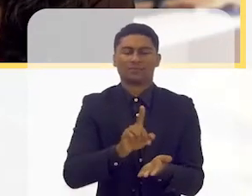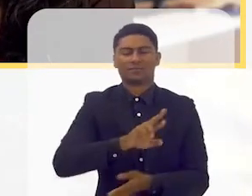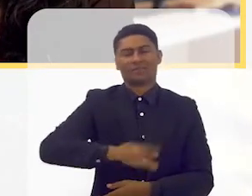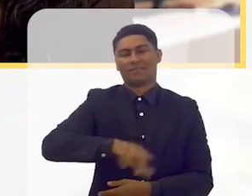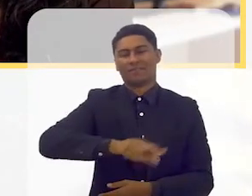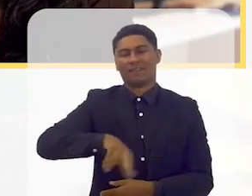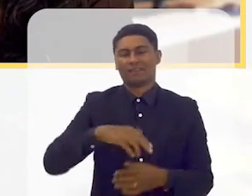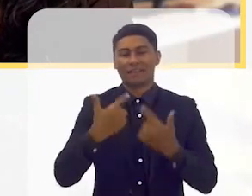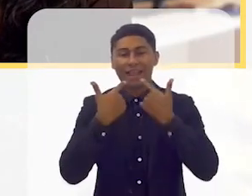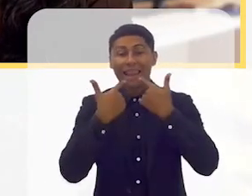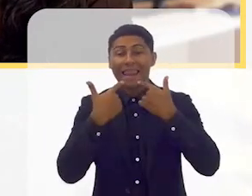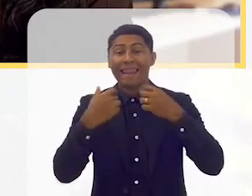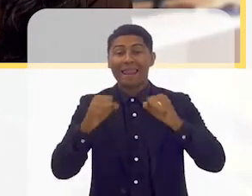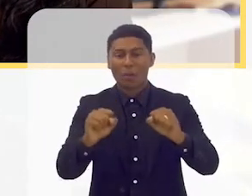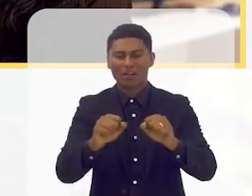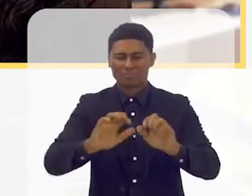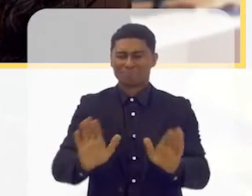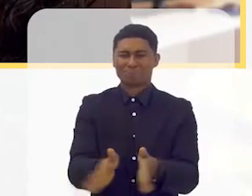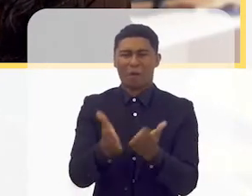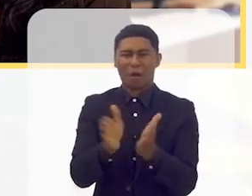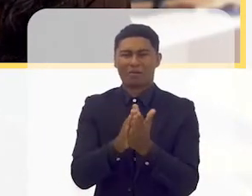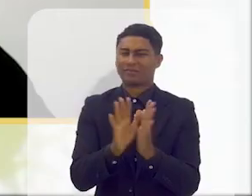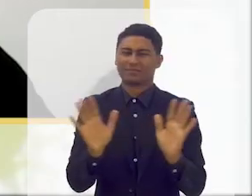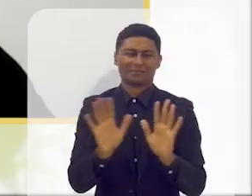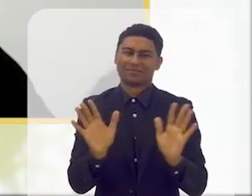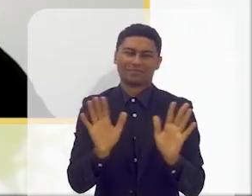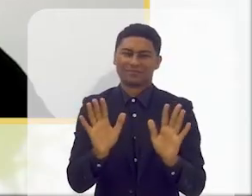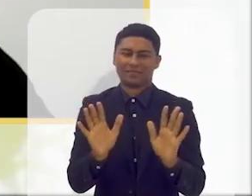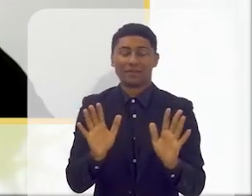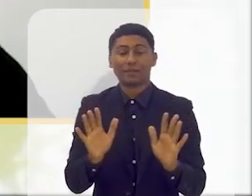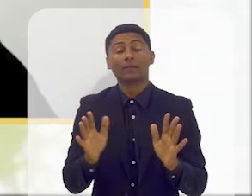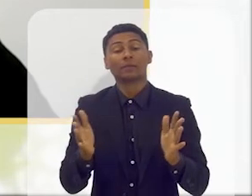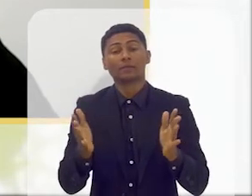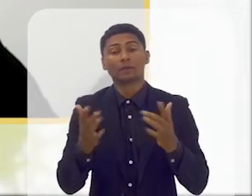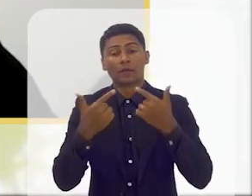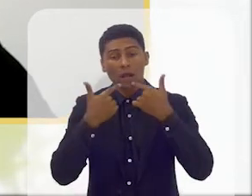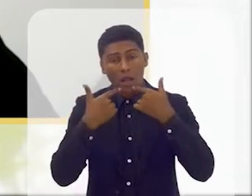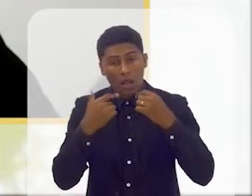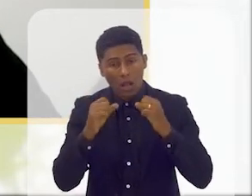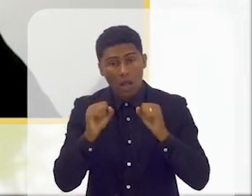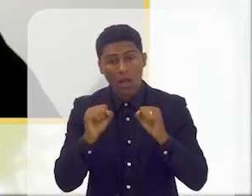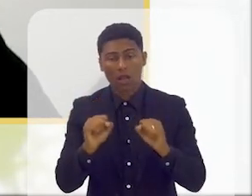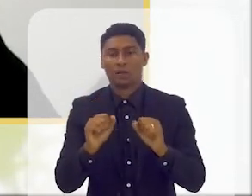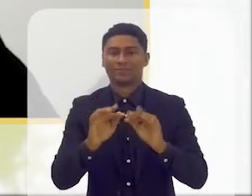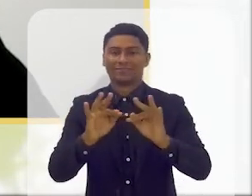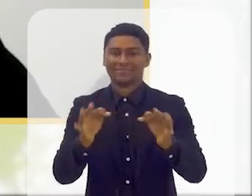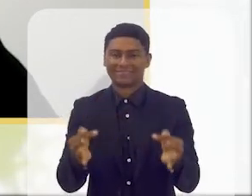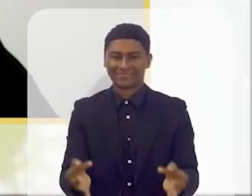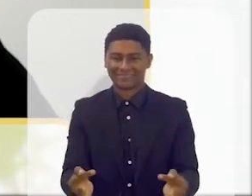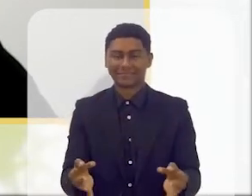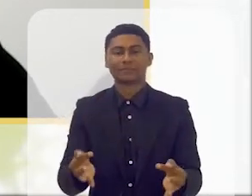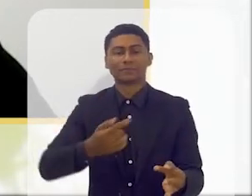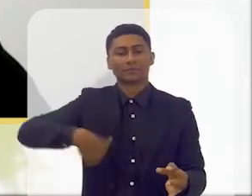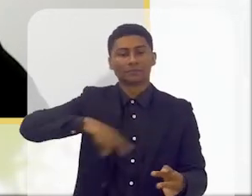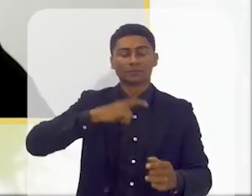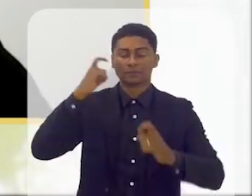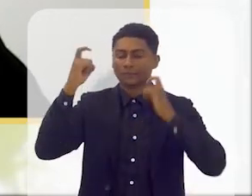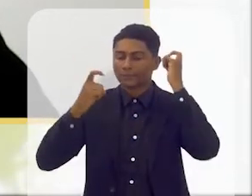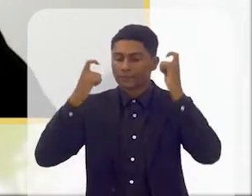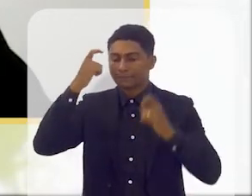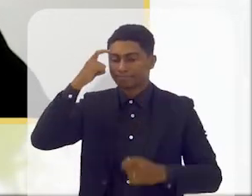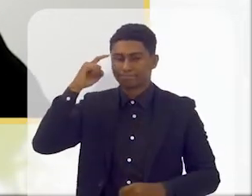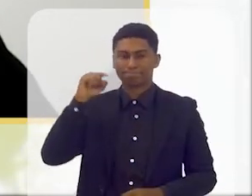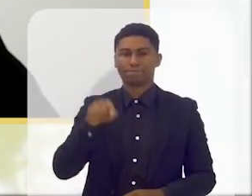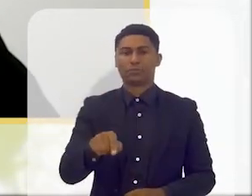Uma linguagem não precisa de ser pobre, para ser clara, como eu costumo dizer. Portanto, há que haver essa preocupação.